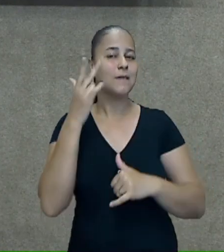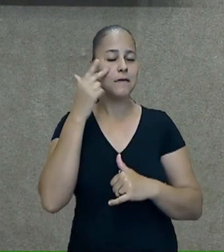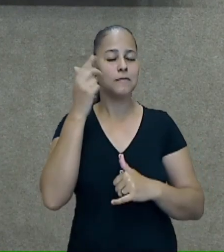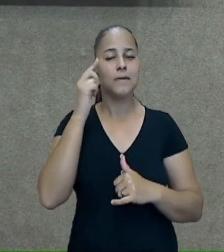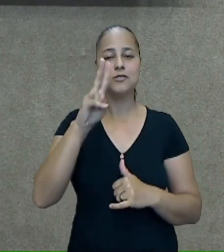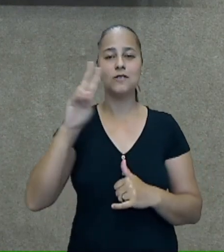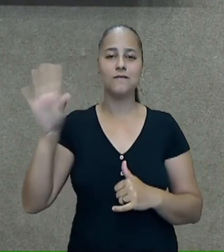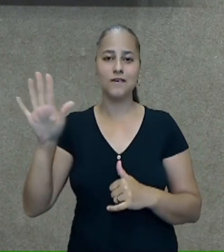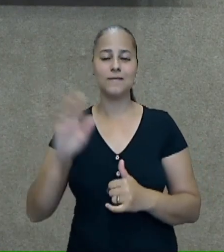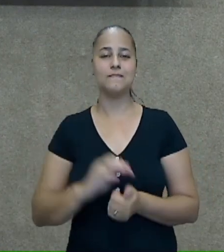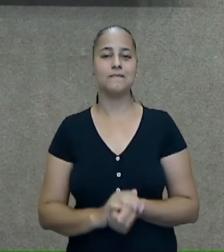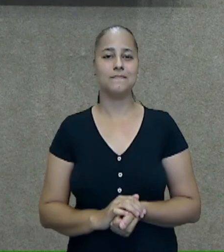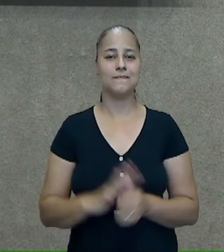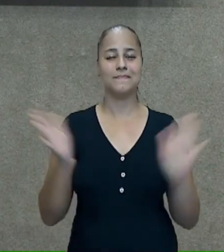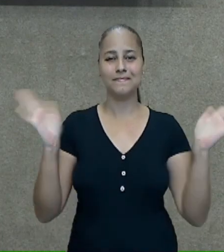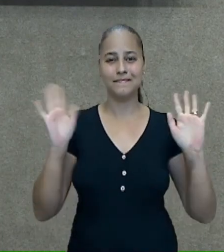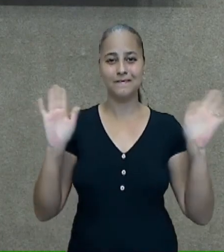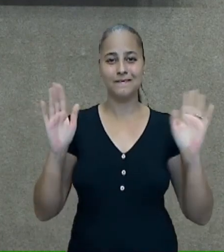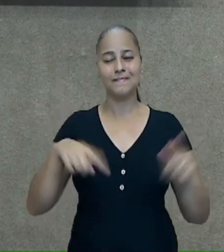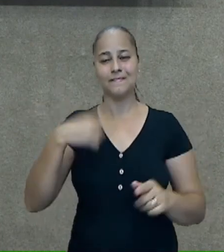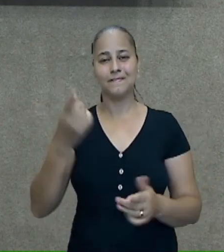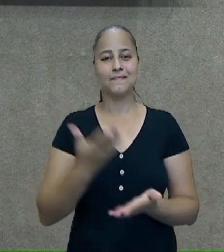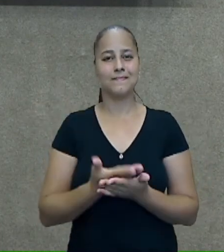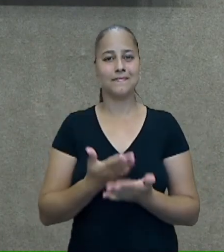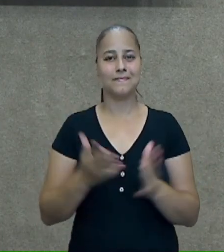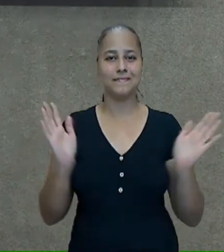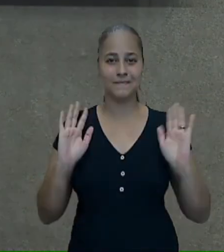SMEDGV. Até a próxima!